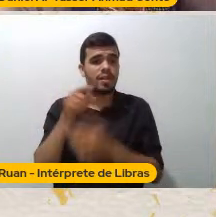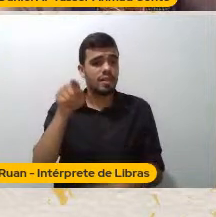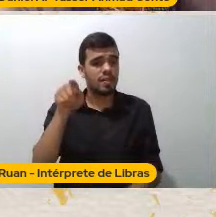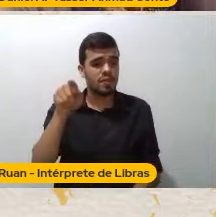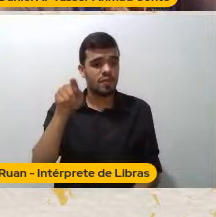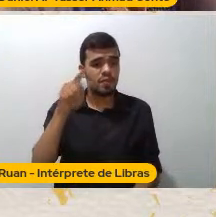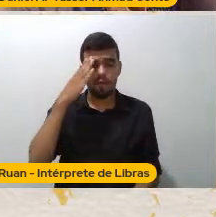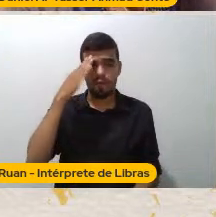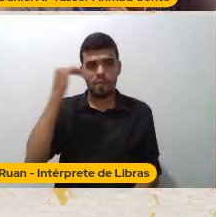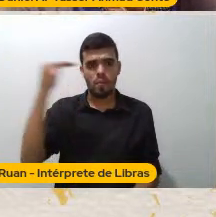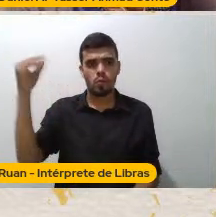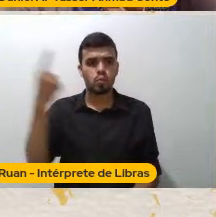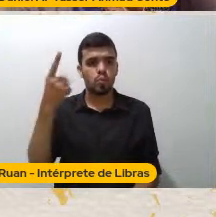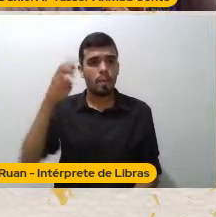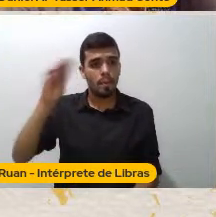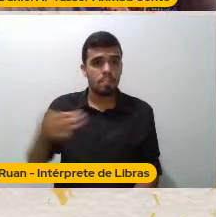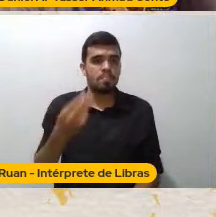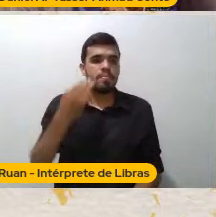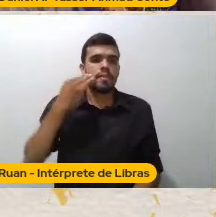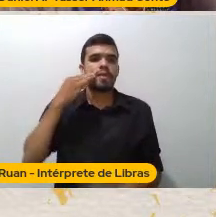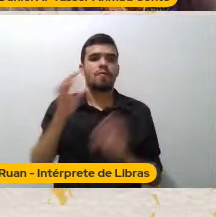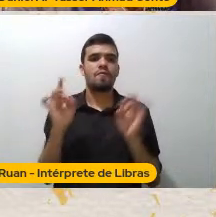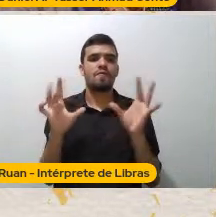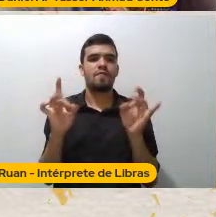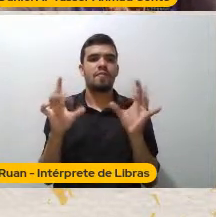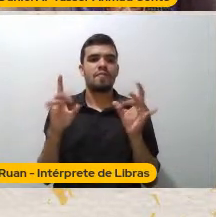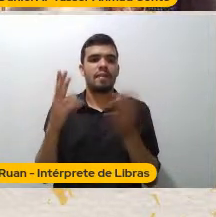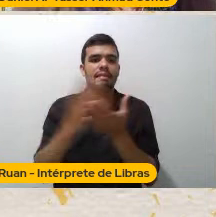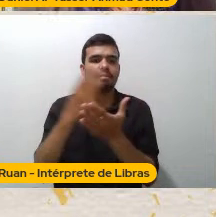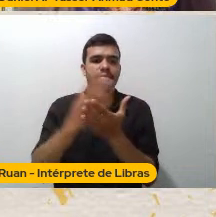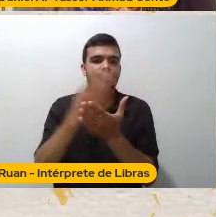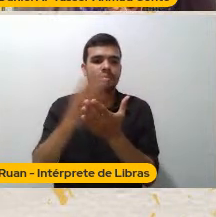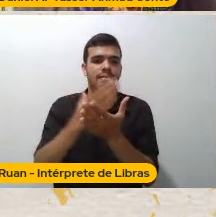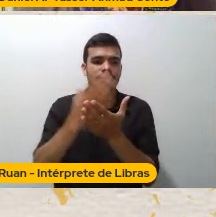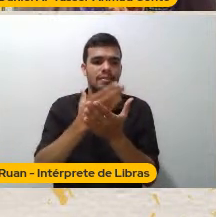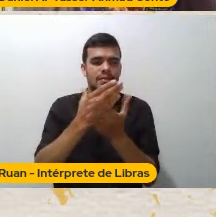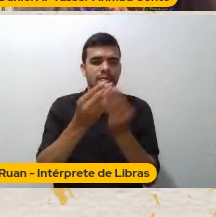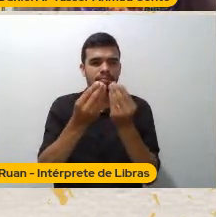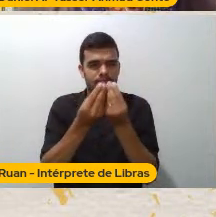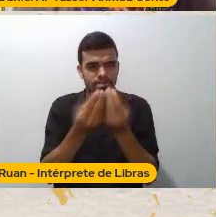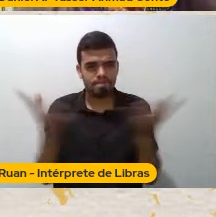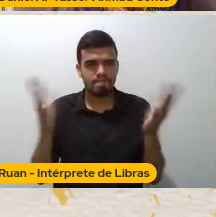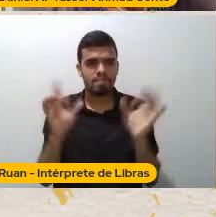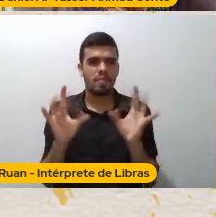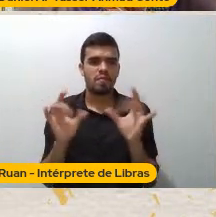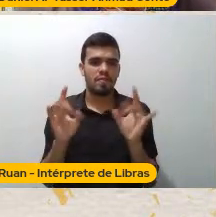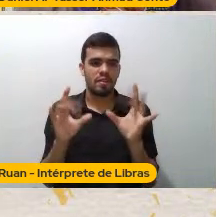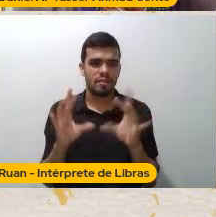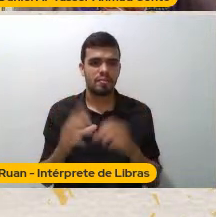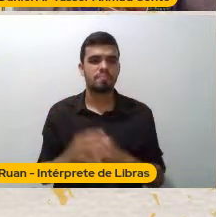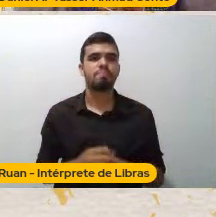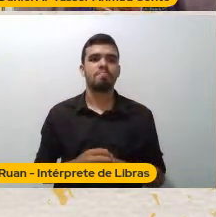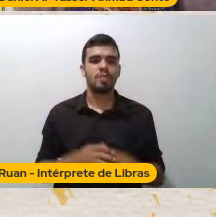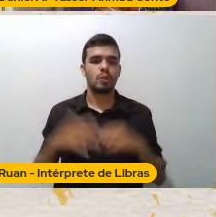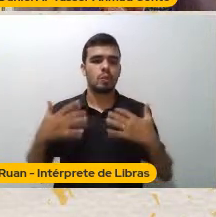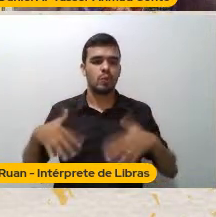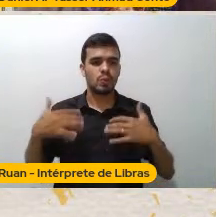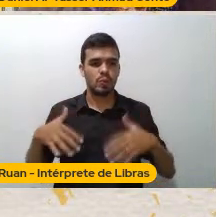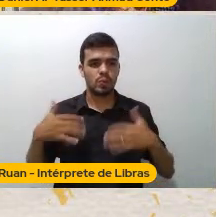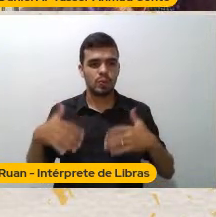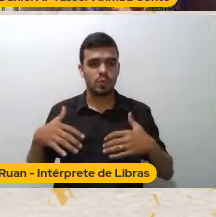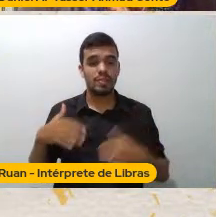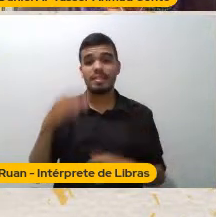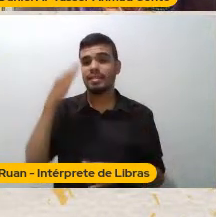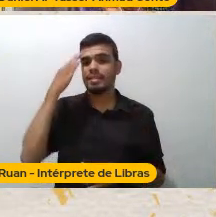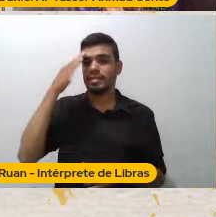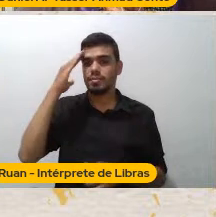ali tem Ali tem Um entendimento Da realidade Que nos circunda Ele Que